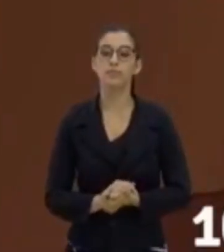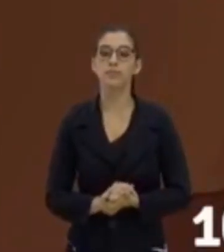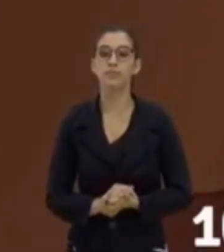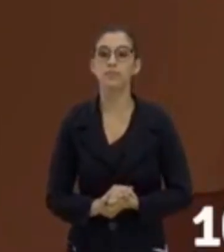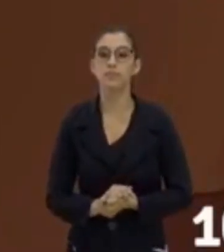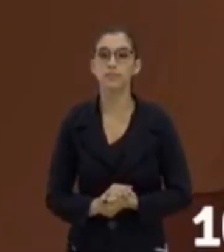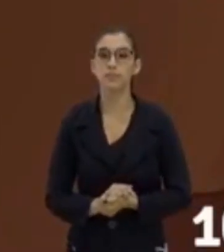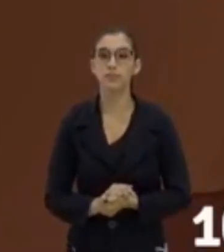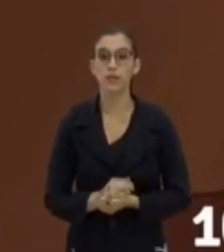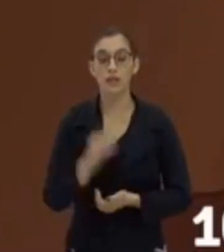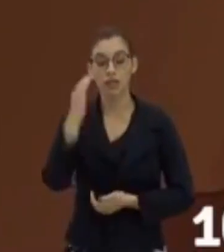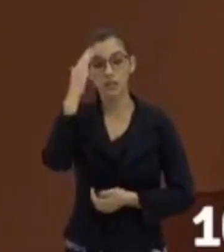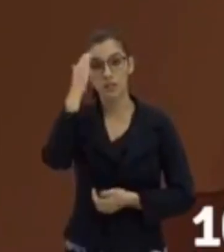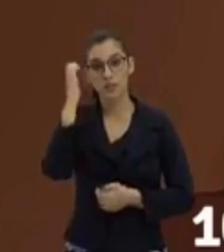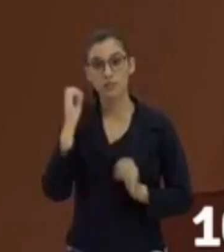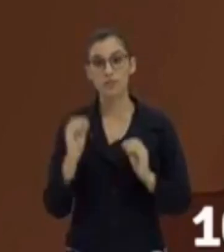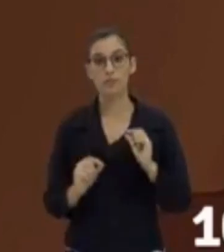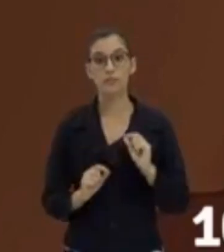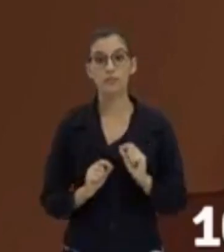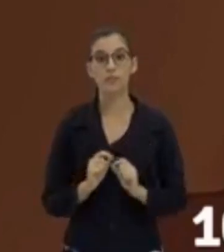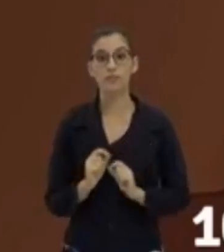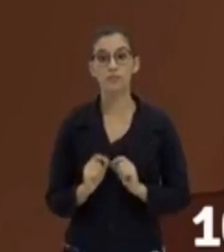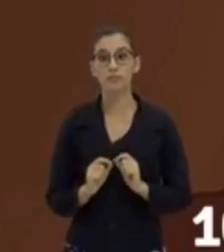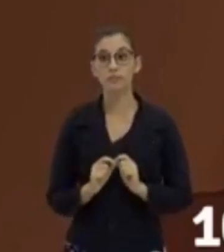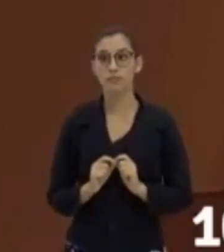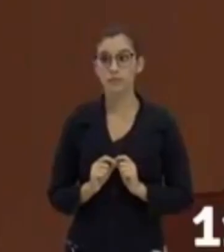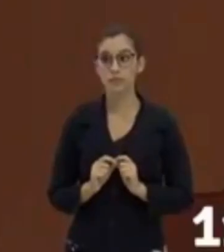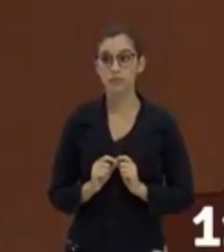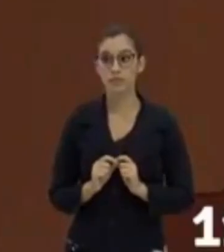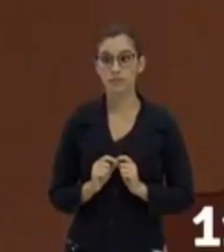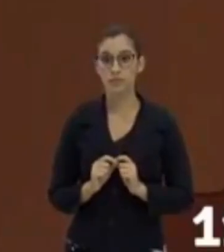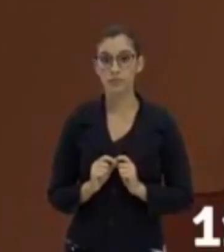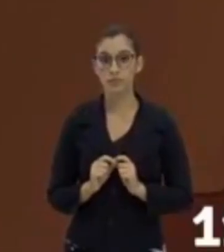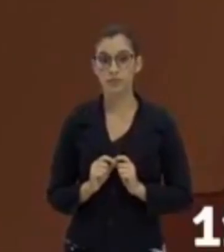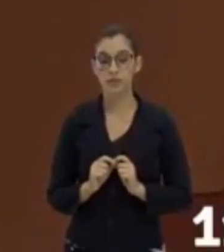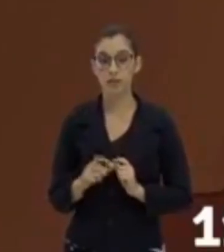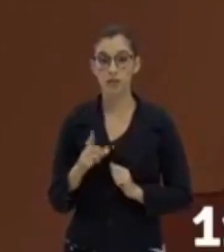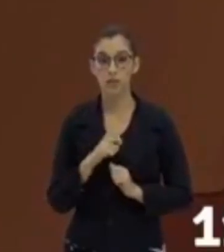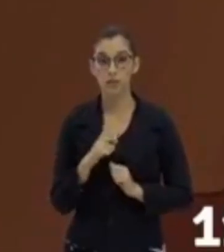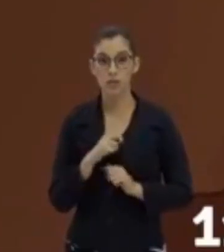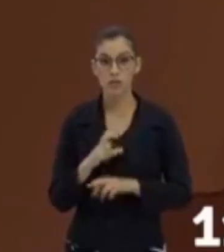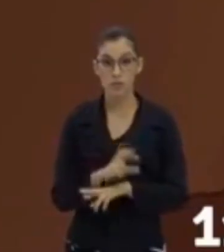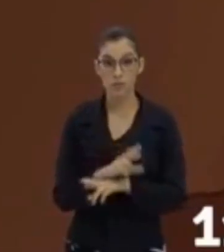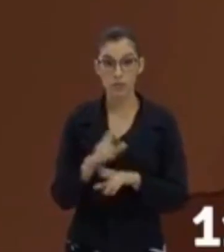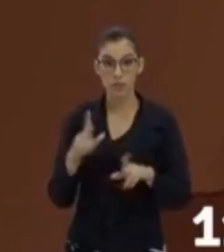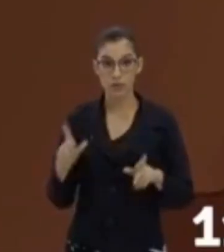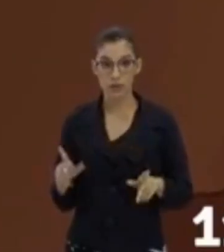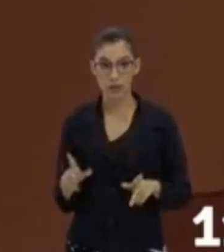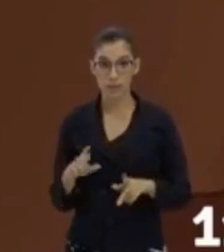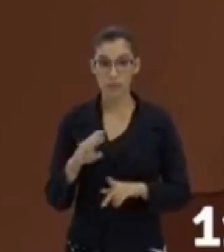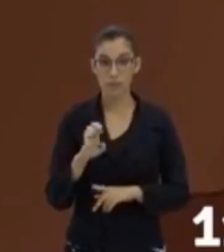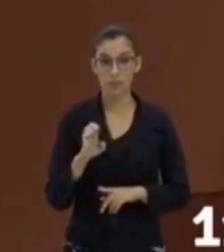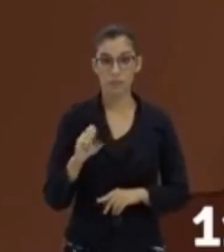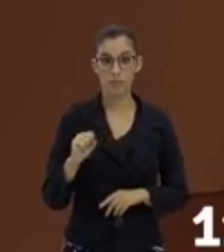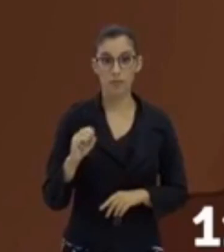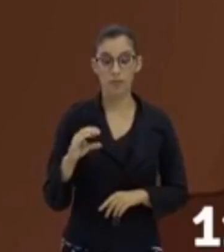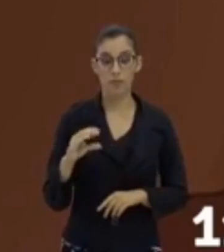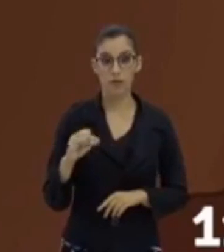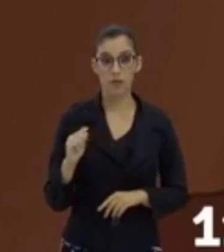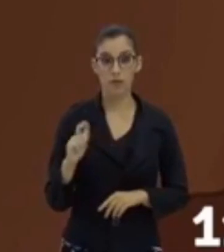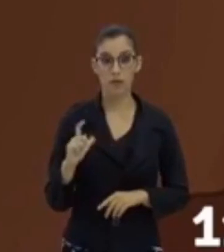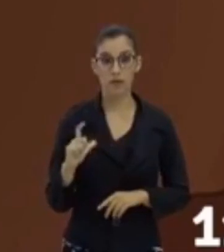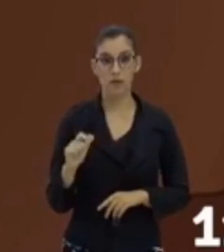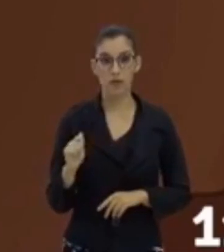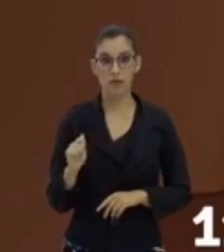Bom, sabendo disso daqui, eu tenho que distinguir a escala, ou eu tenho que fazer uma